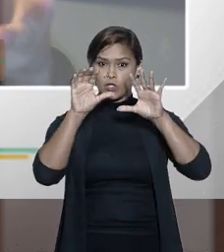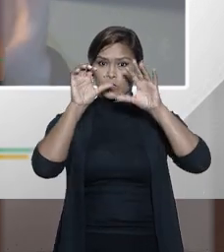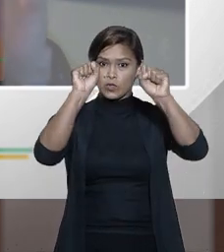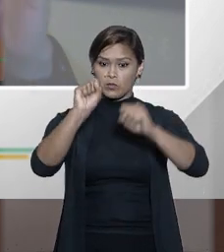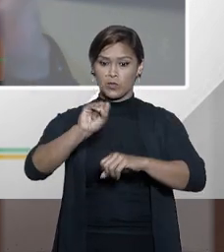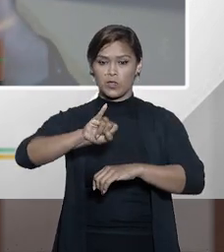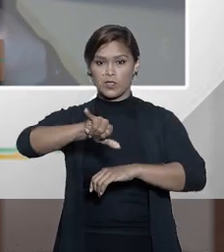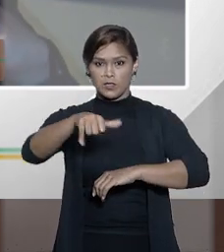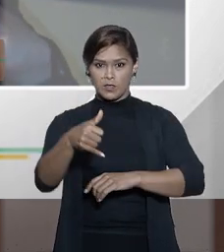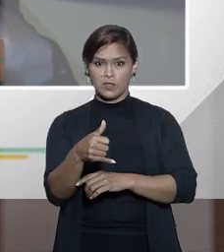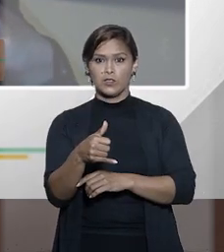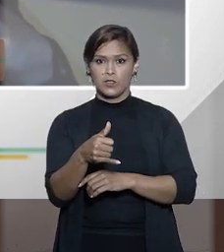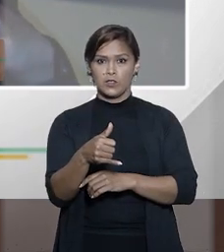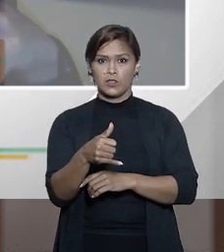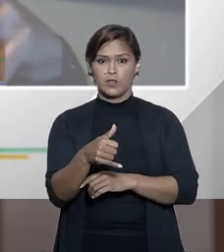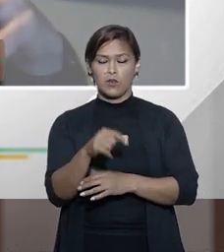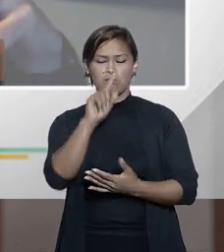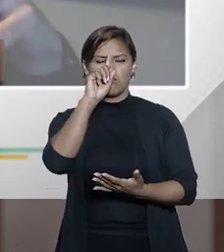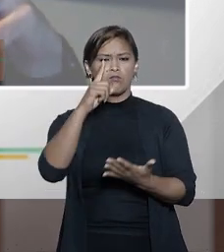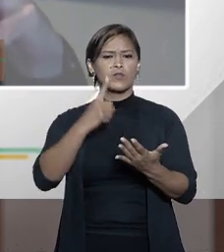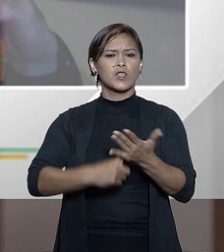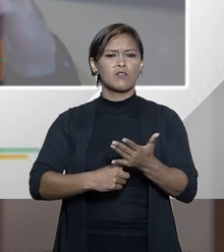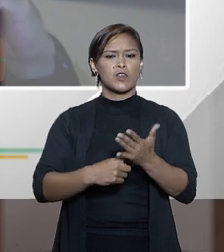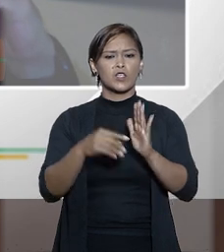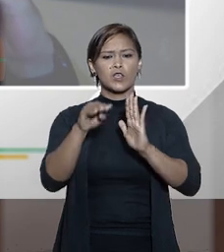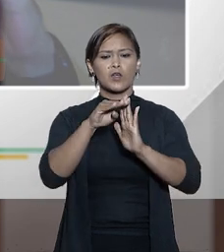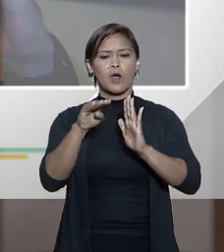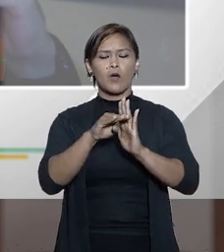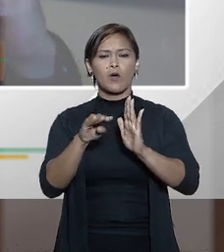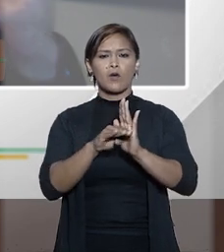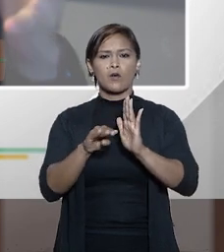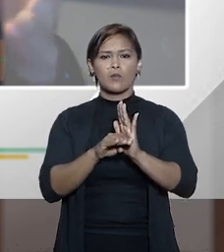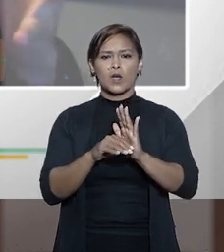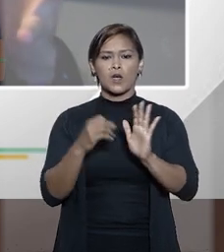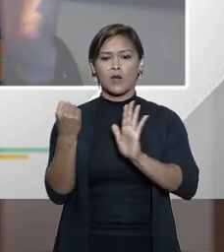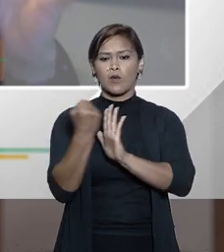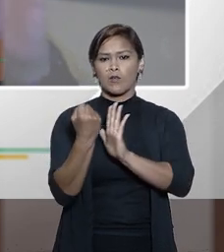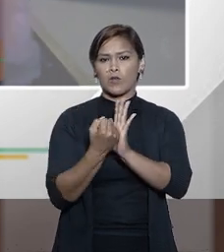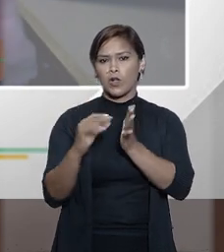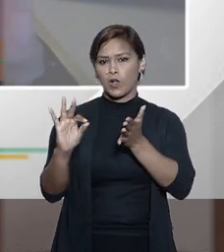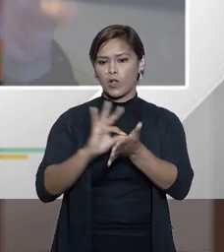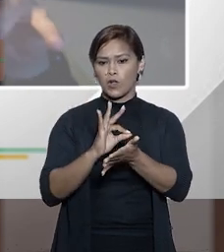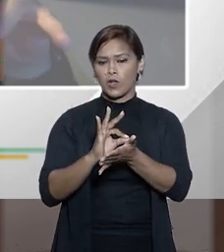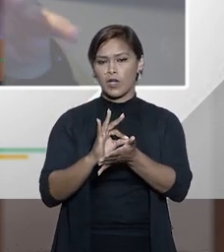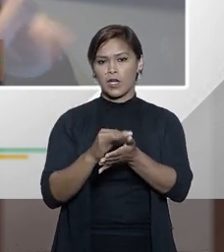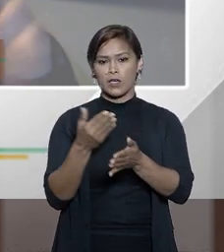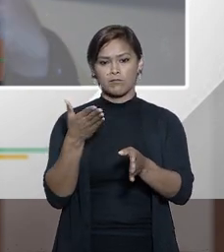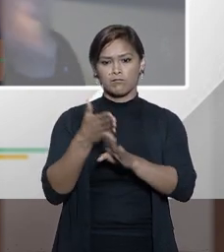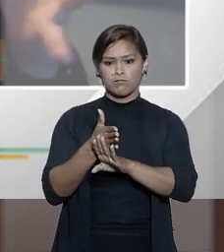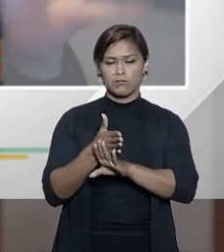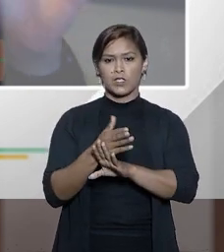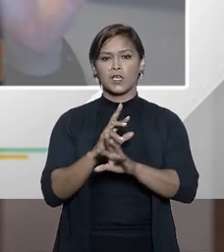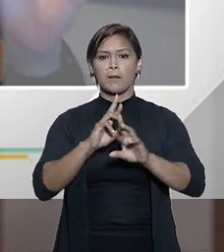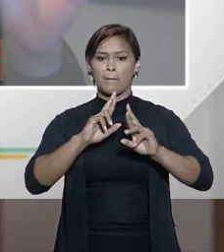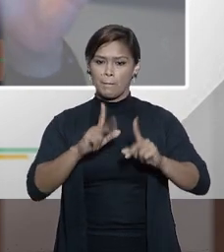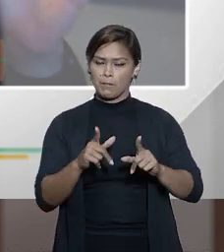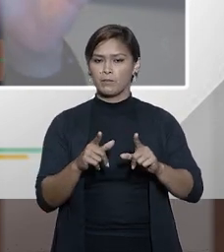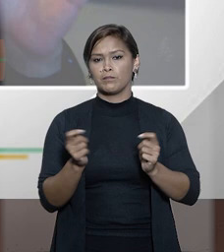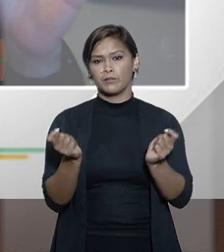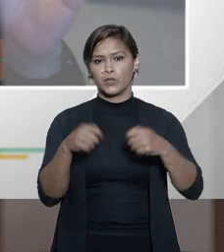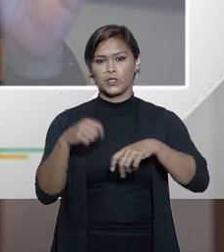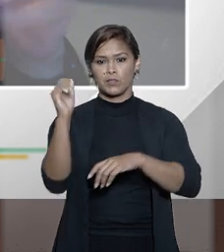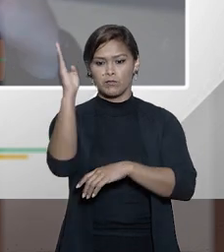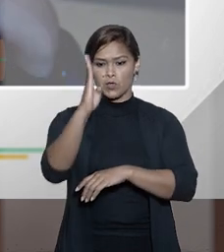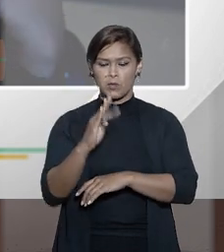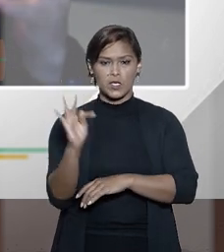tribunal como o STJ definindo quais são os parâmetros homologatórios que sirvam indistintamente para o Brasil